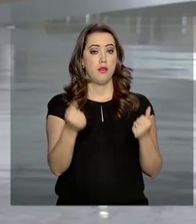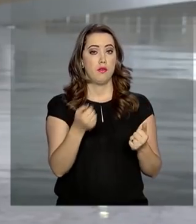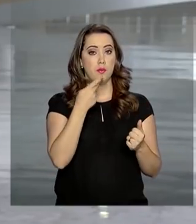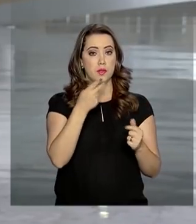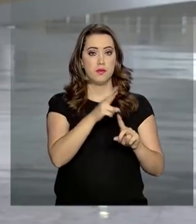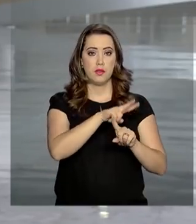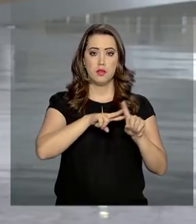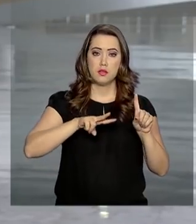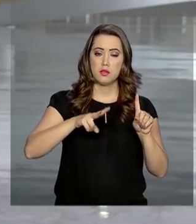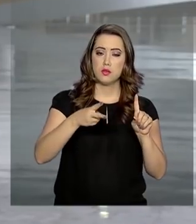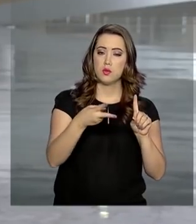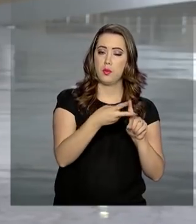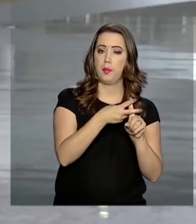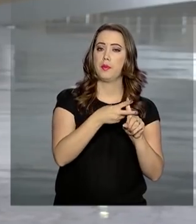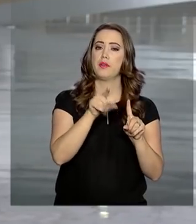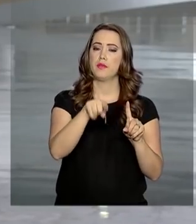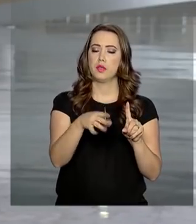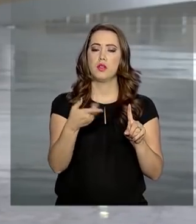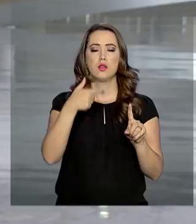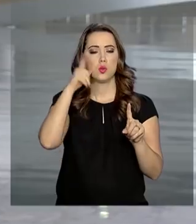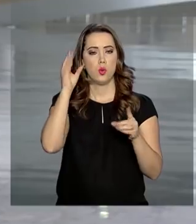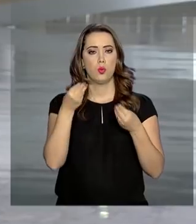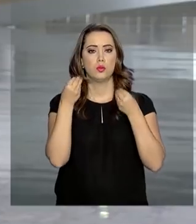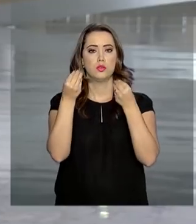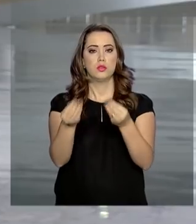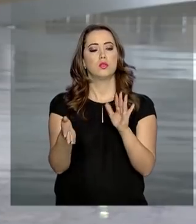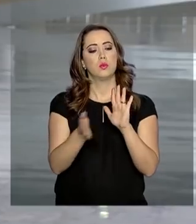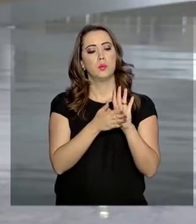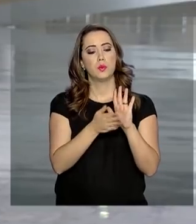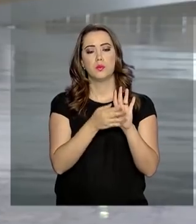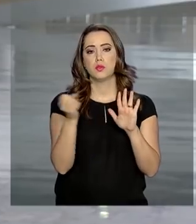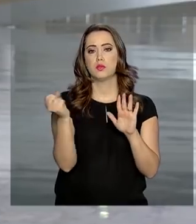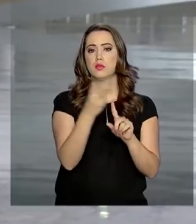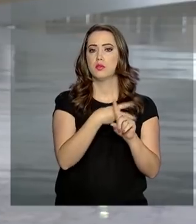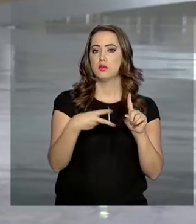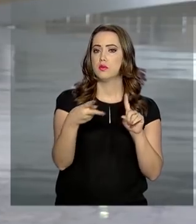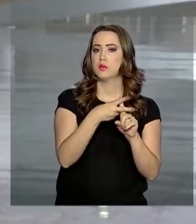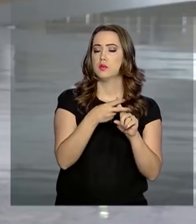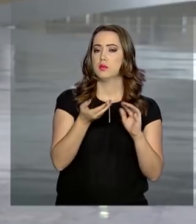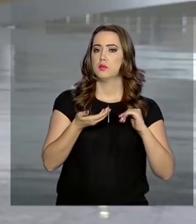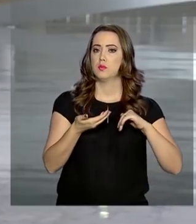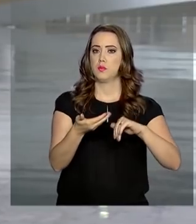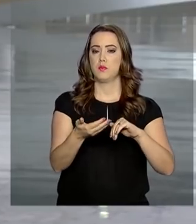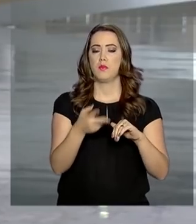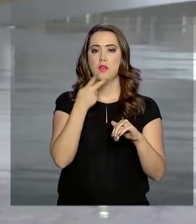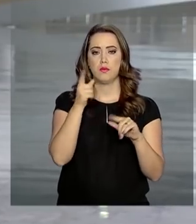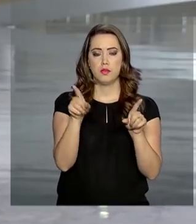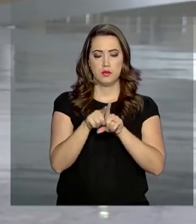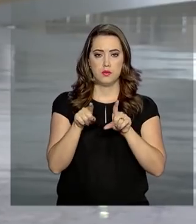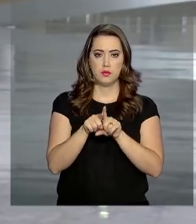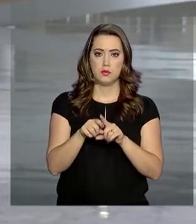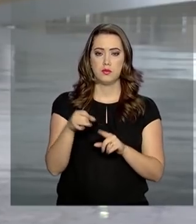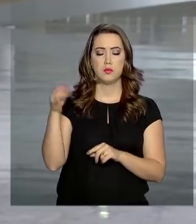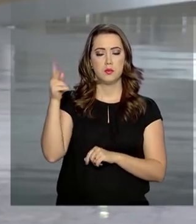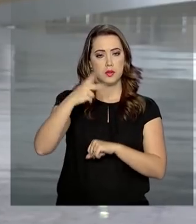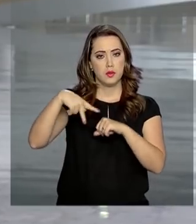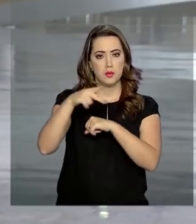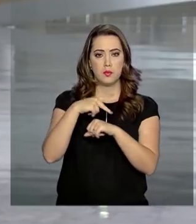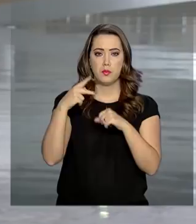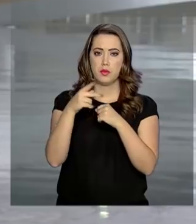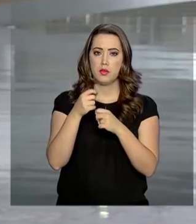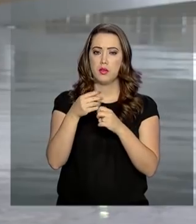Jair Bolsonaro entregou a proposta da nova Previdência ao Congresso Nacional e falou também à nação durante um